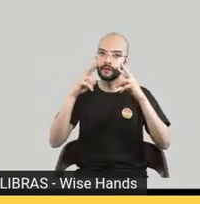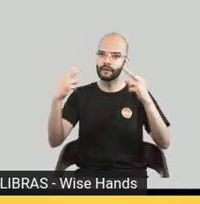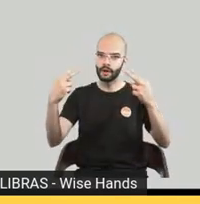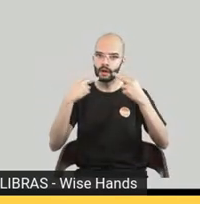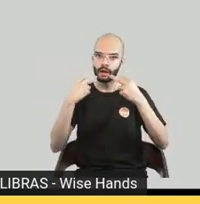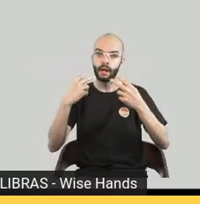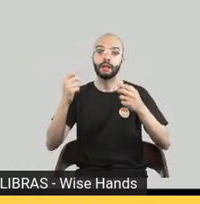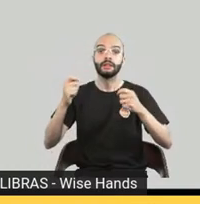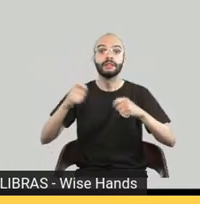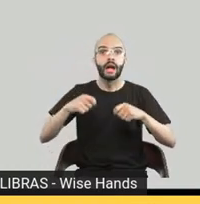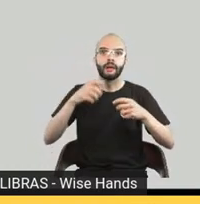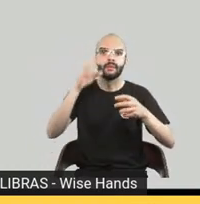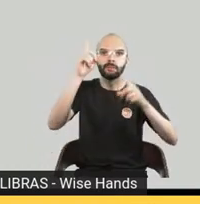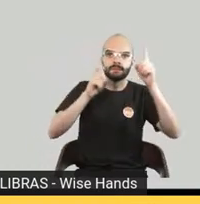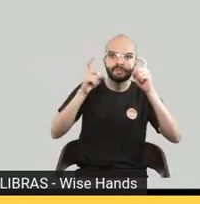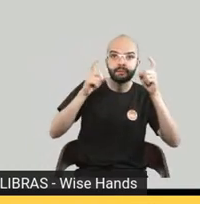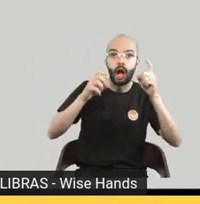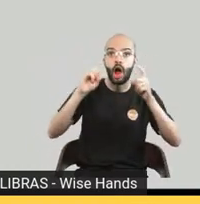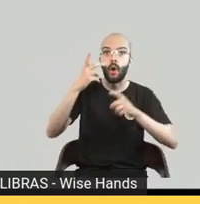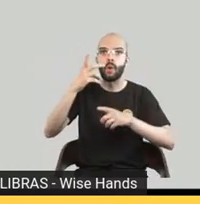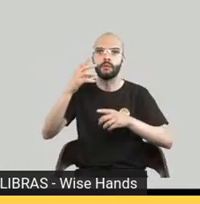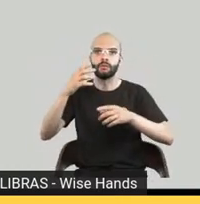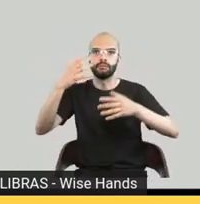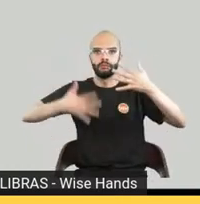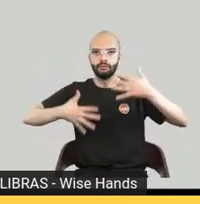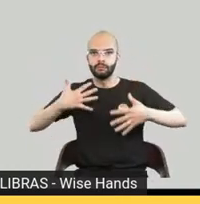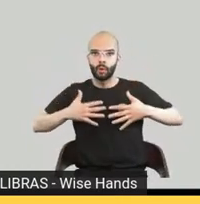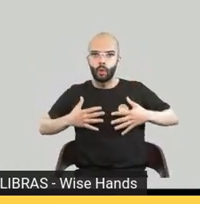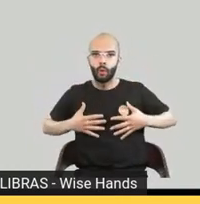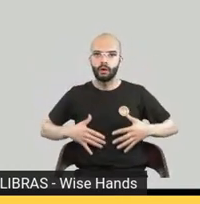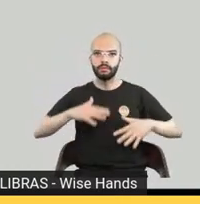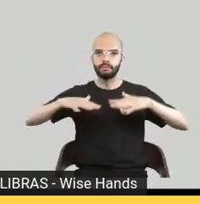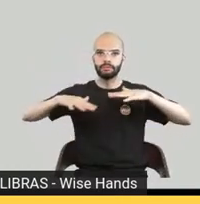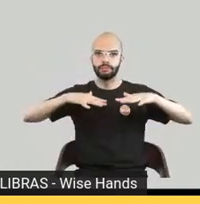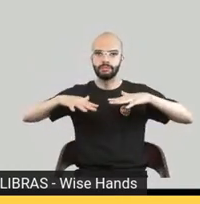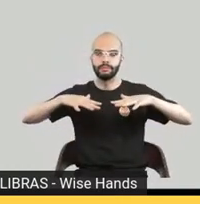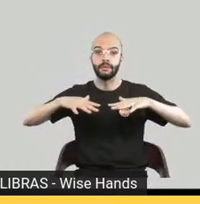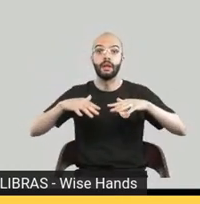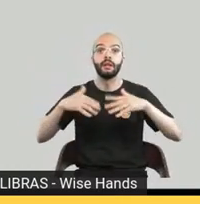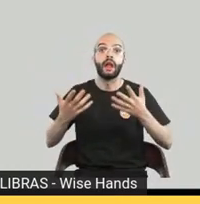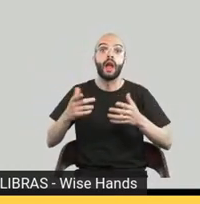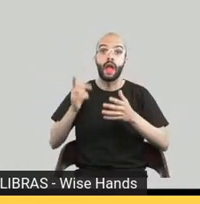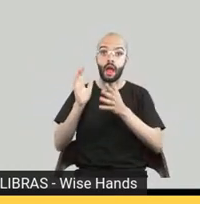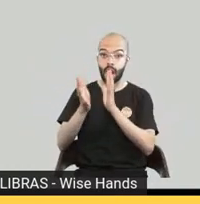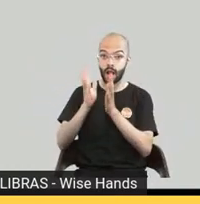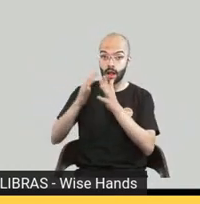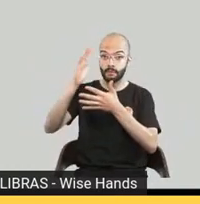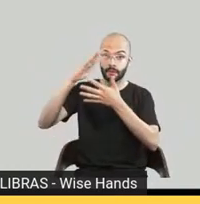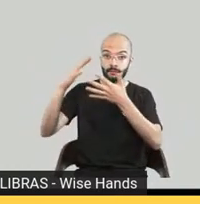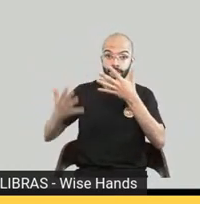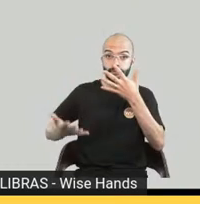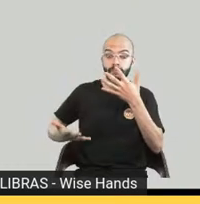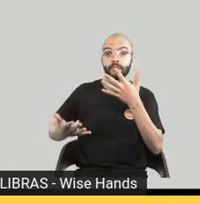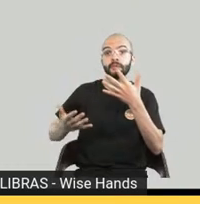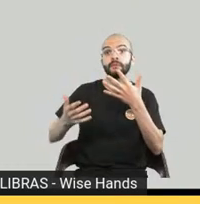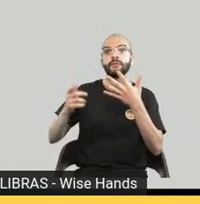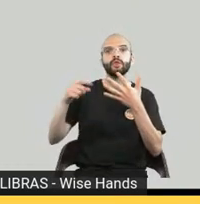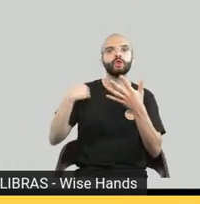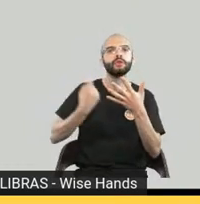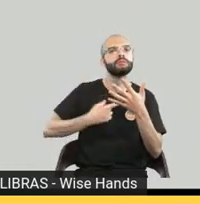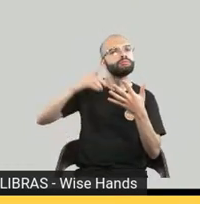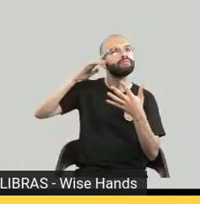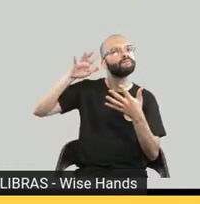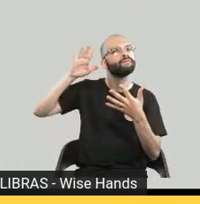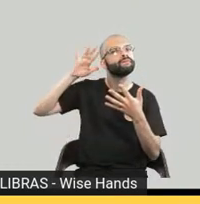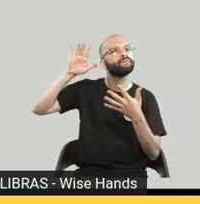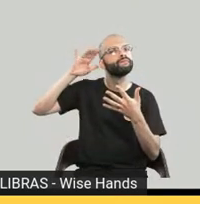mais então eu costumo dizer que quando a gente está olhando para a língua de sinais a gente está podendo fazer até uma uma relação